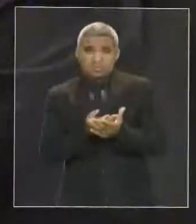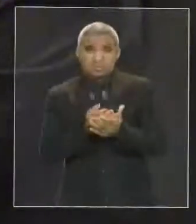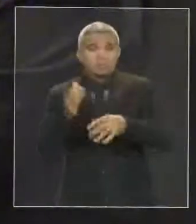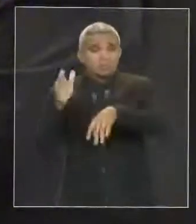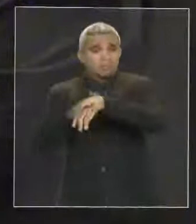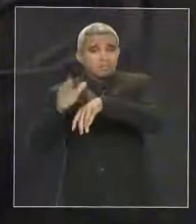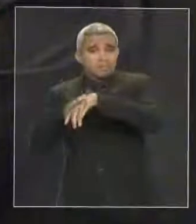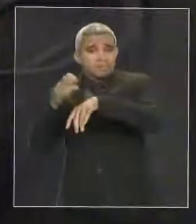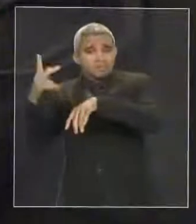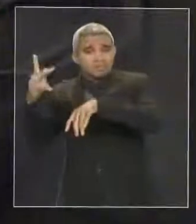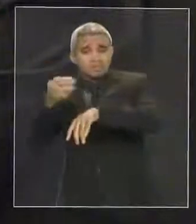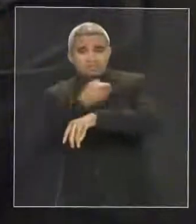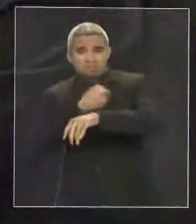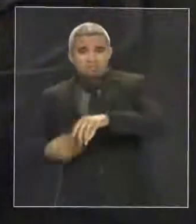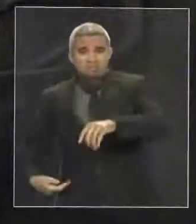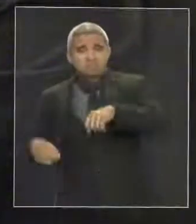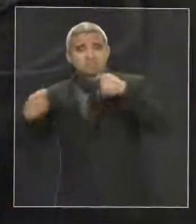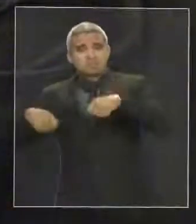deputados pudessem fazer